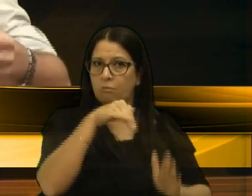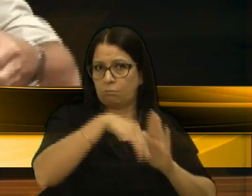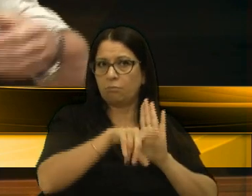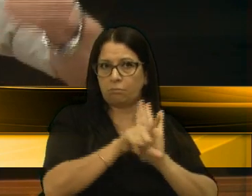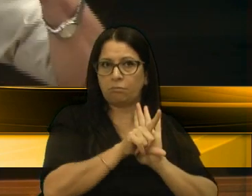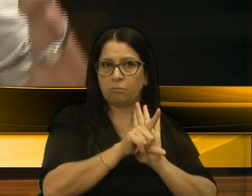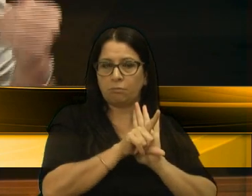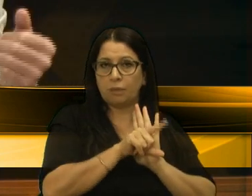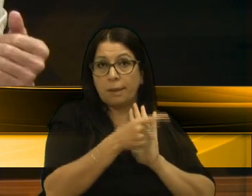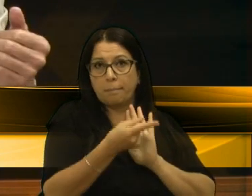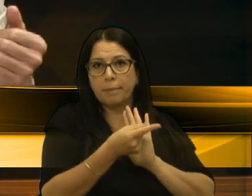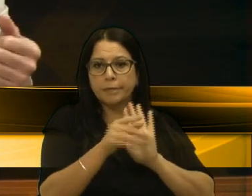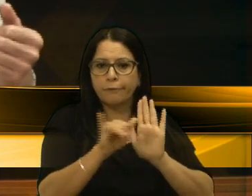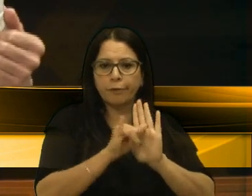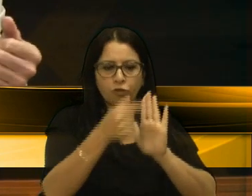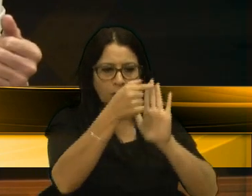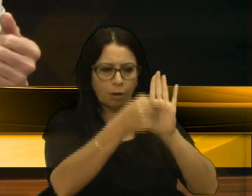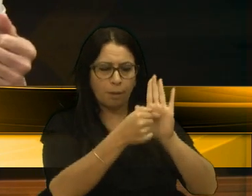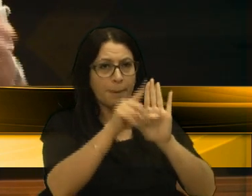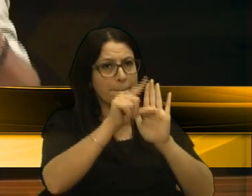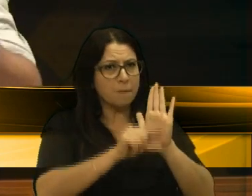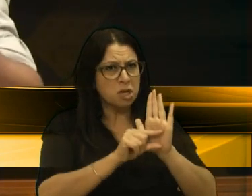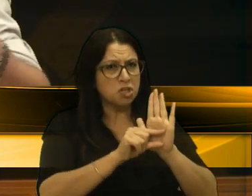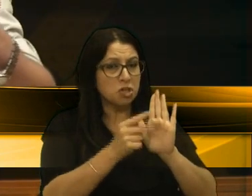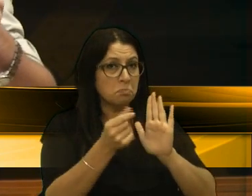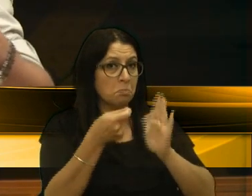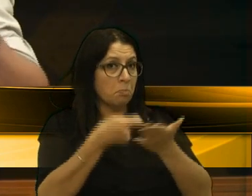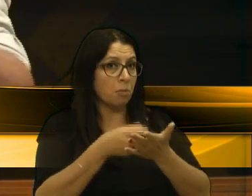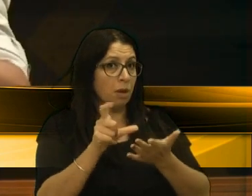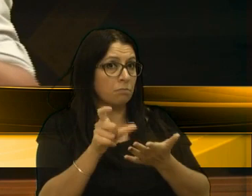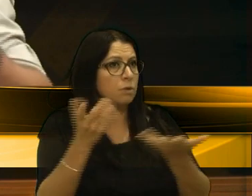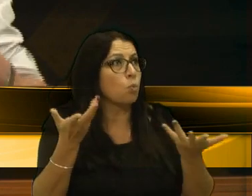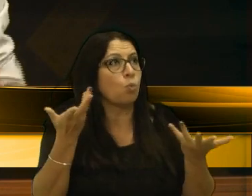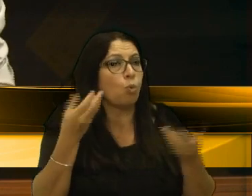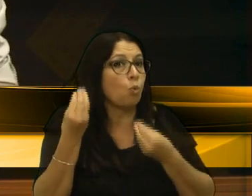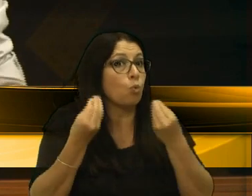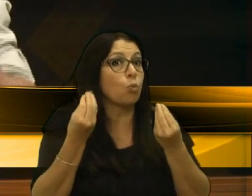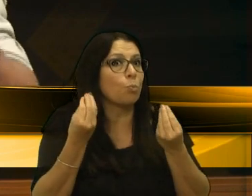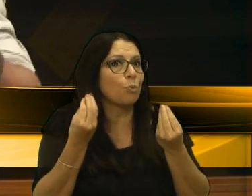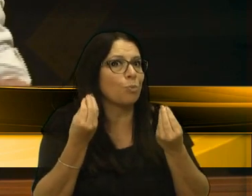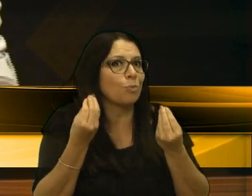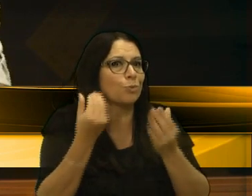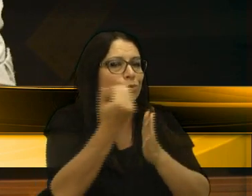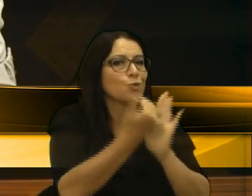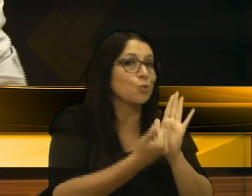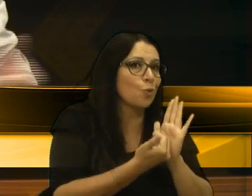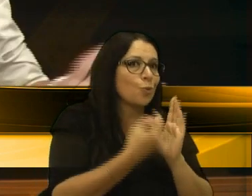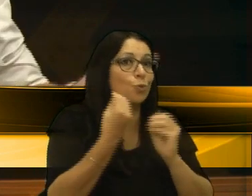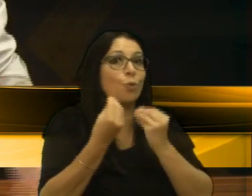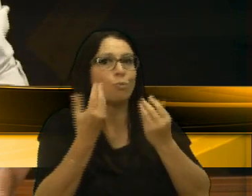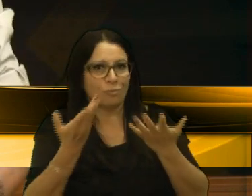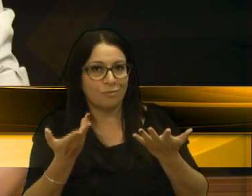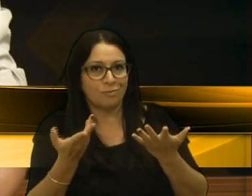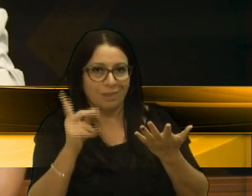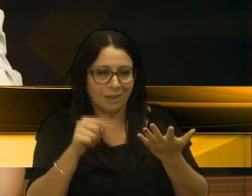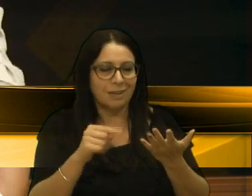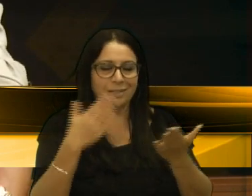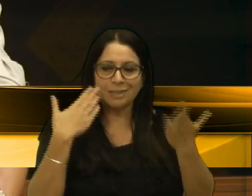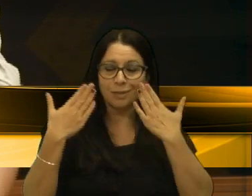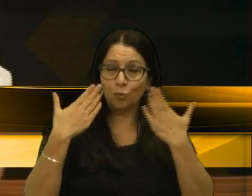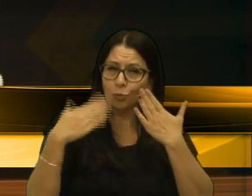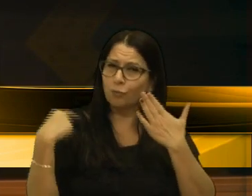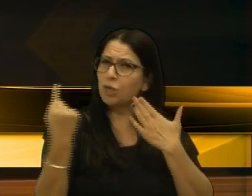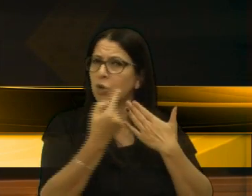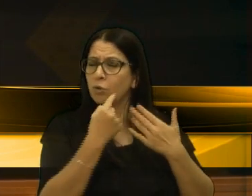Agora, daí vem o edital para abaixar o valor. De que forma? De onde que saiu esse desconto que possa bater? que forma? Então, essas dúvidas que